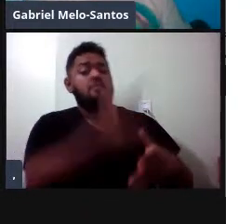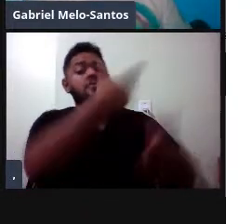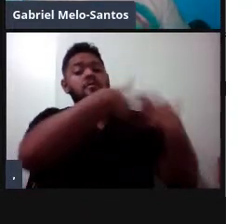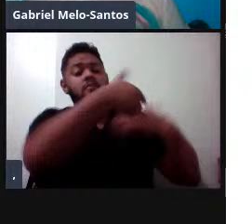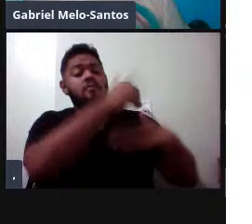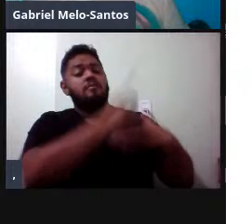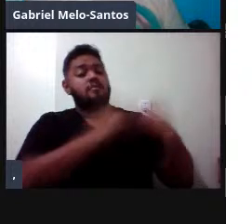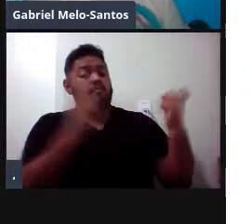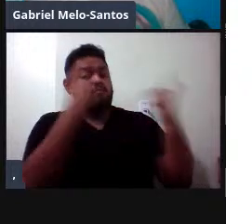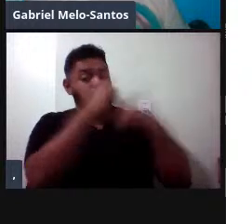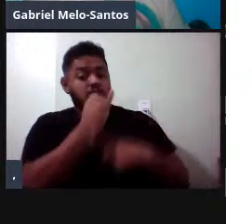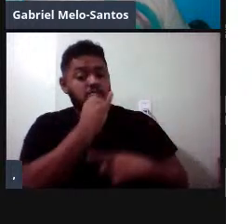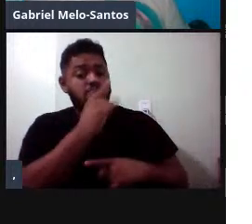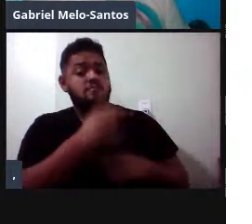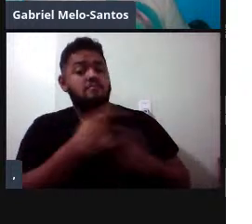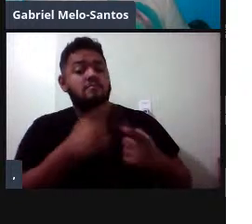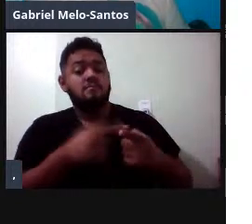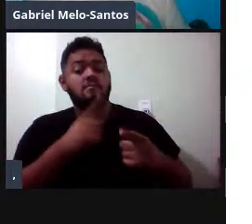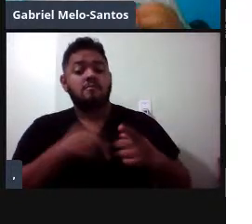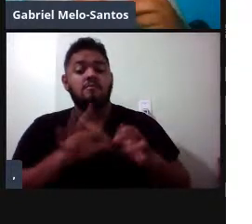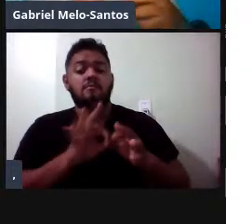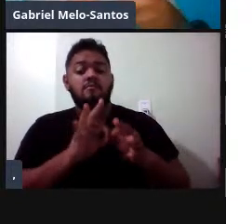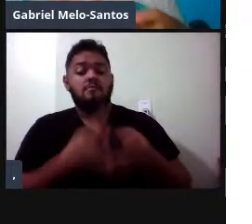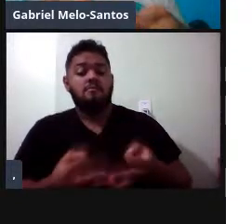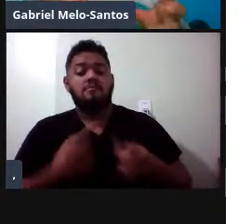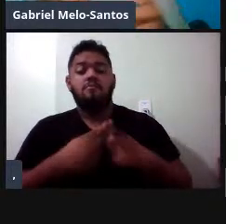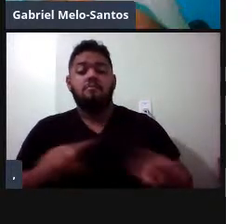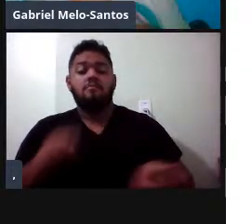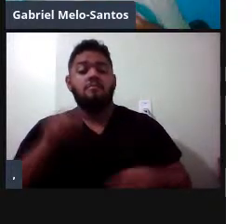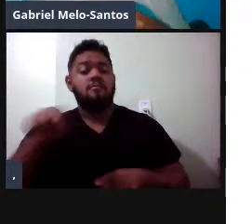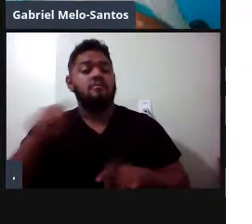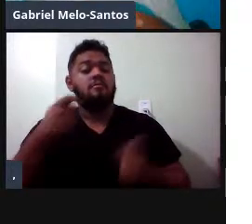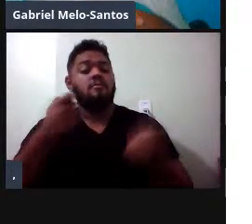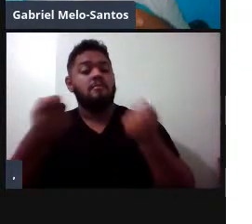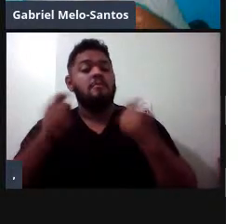porque os assovios eram simples, só que eles analisavam